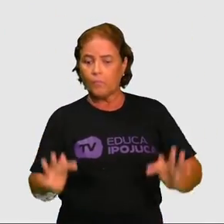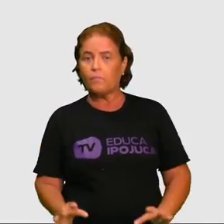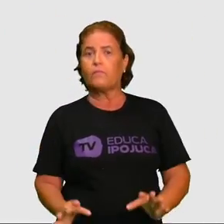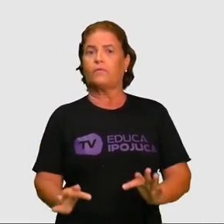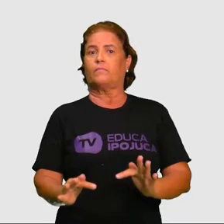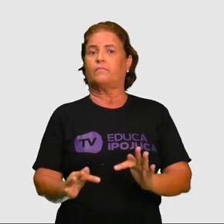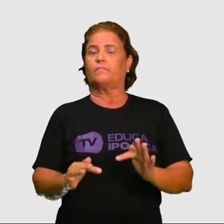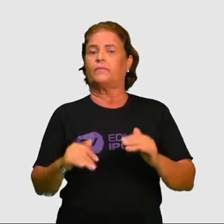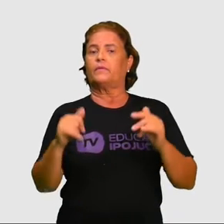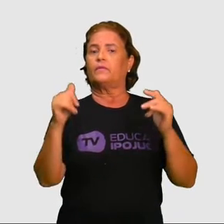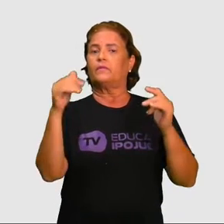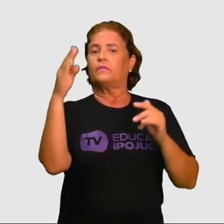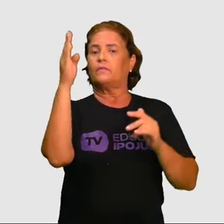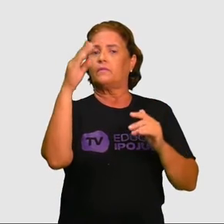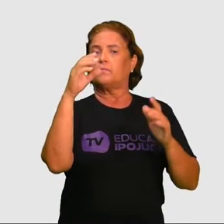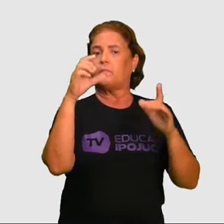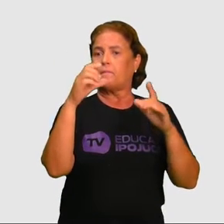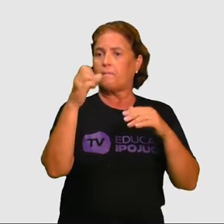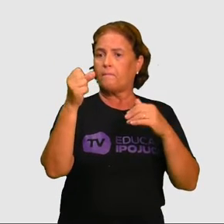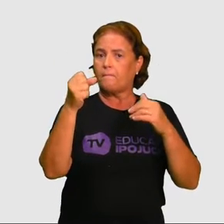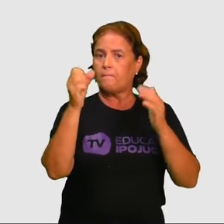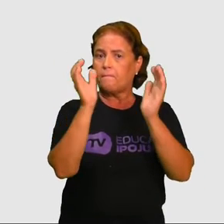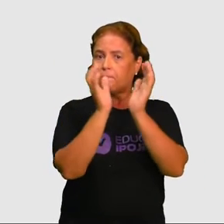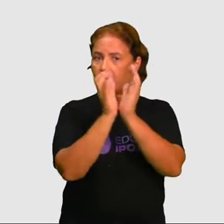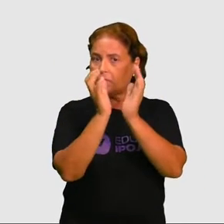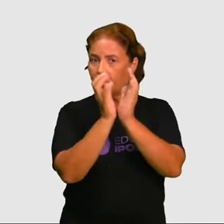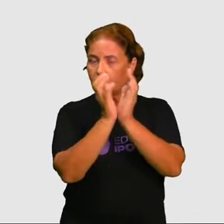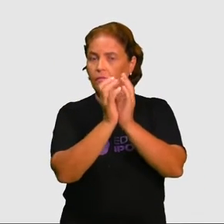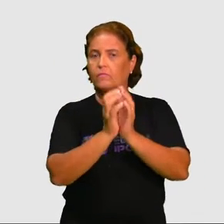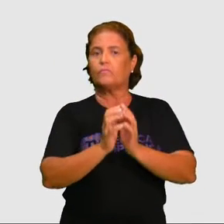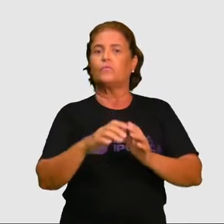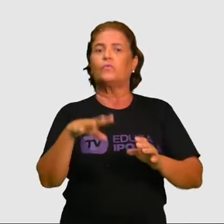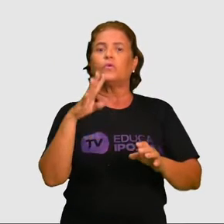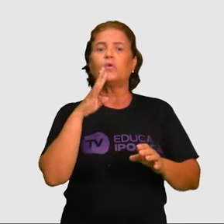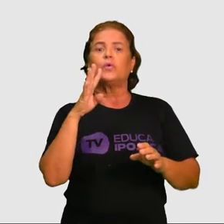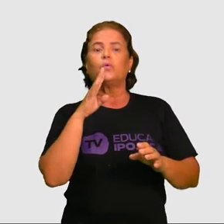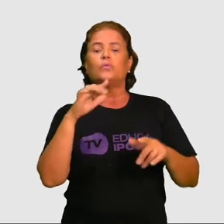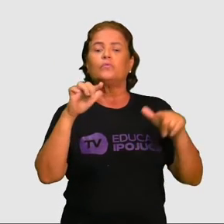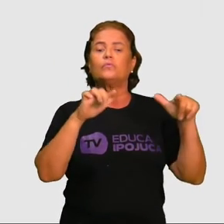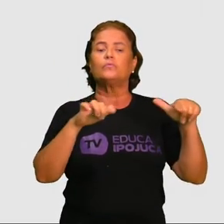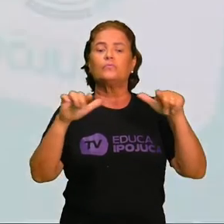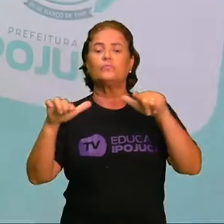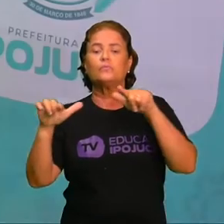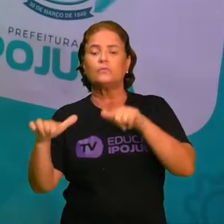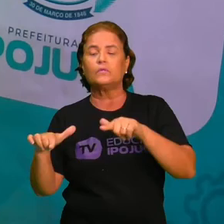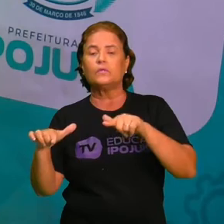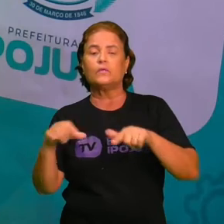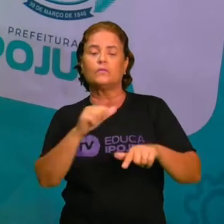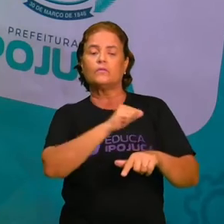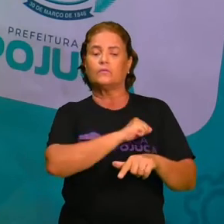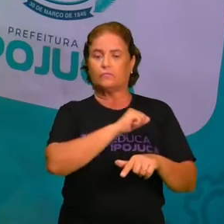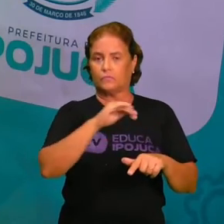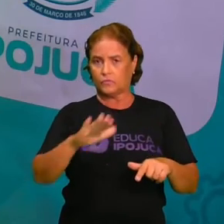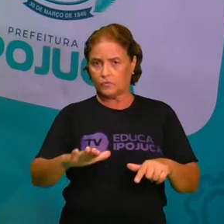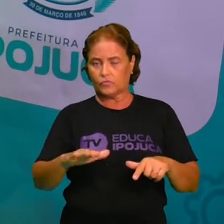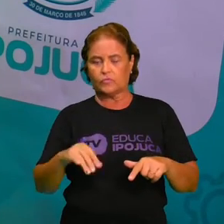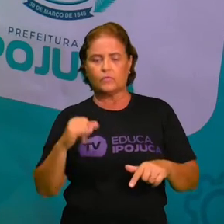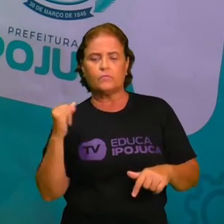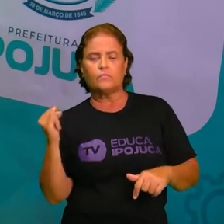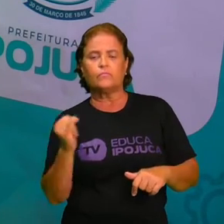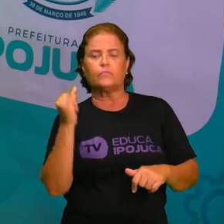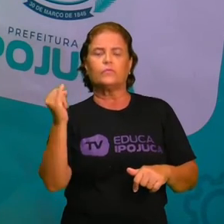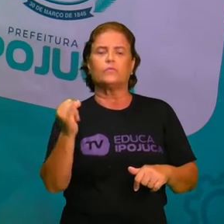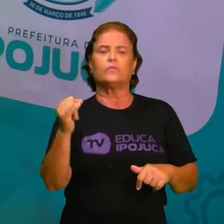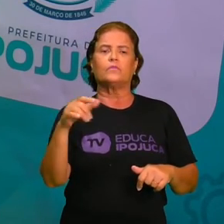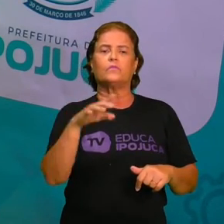Ipojuca e vejam a amplitude da extensão territorial do Ipojuca. É muito interessante que vocês se preocupem em identificar o nosso